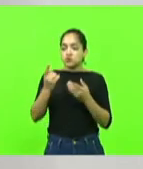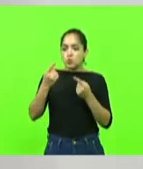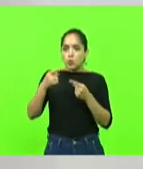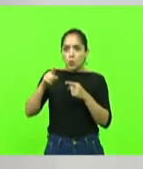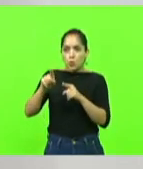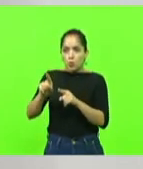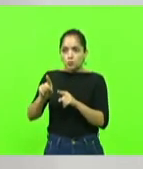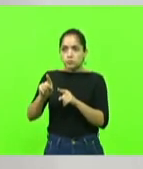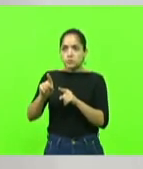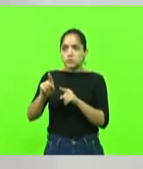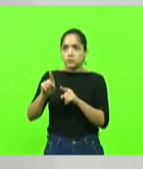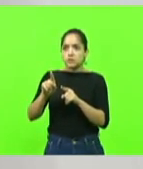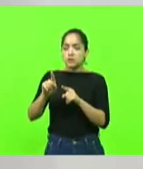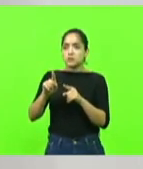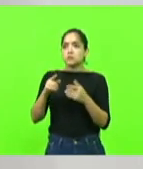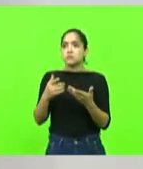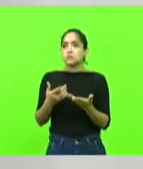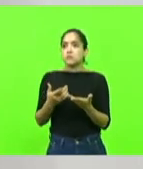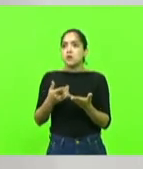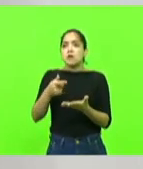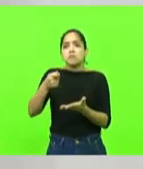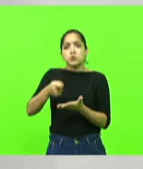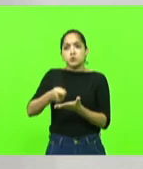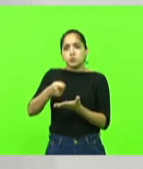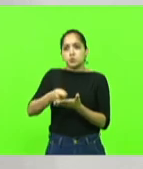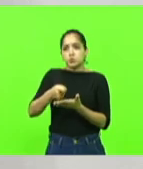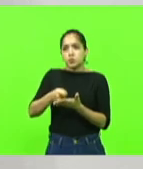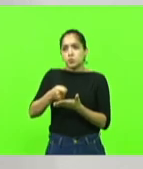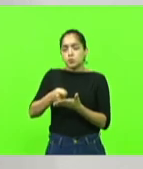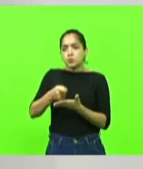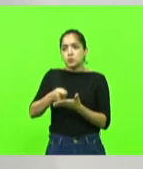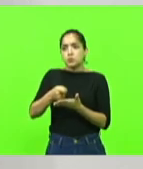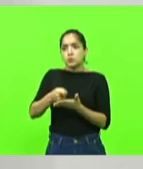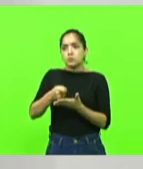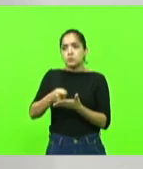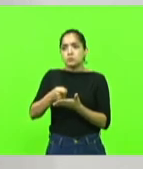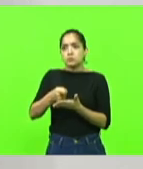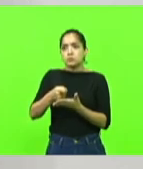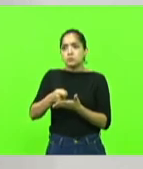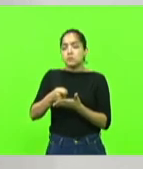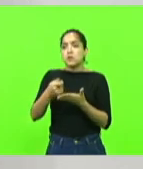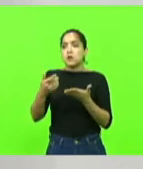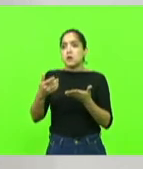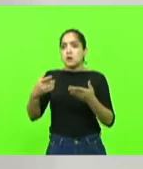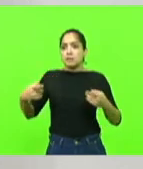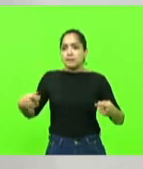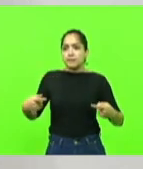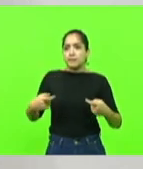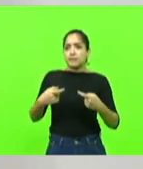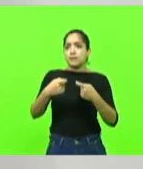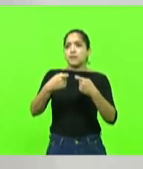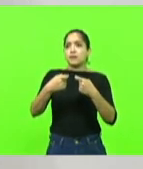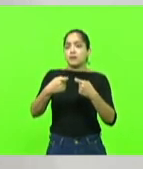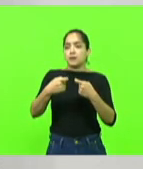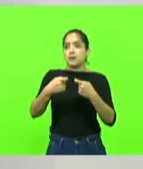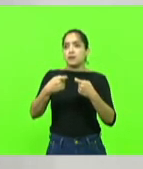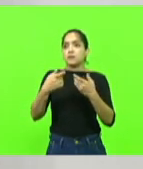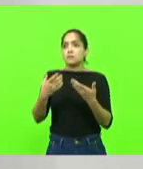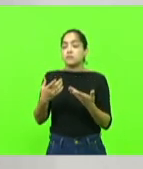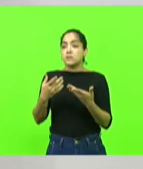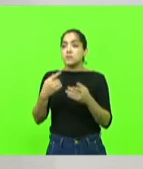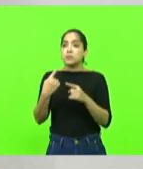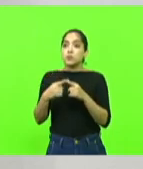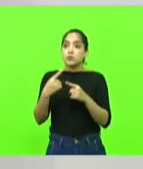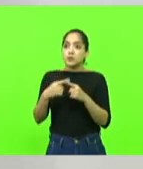É muito duro você assumir esse discurso de ter uma constante guerra contra o establishment pelo seguinte fato,